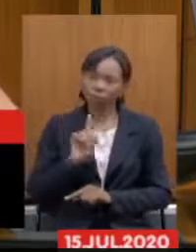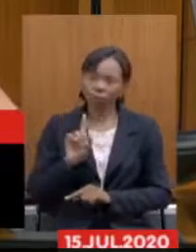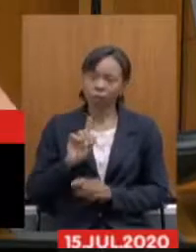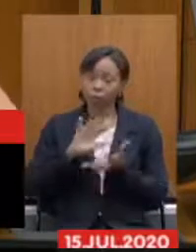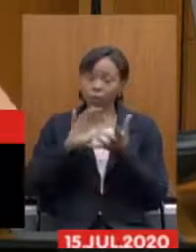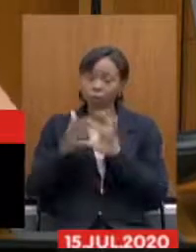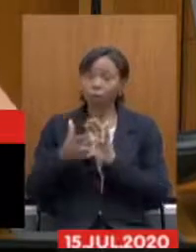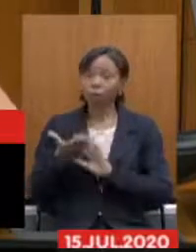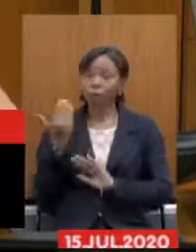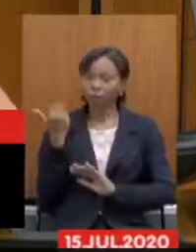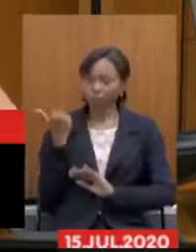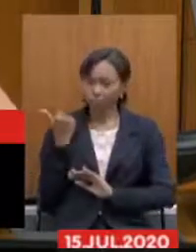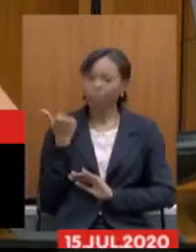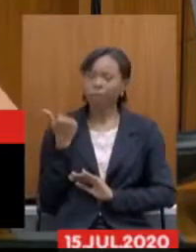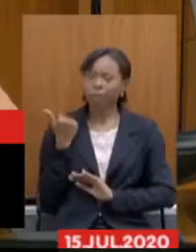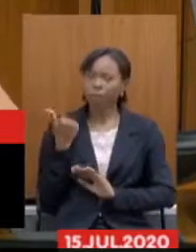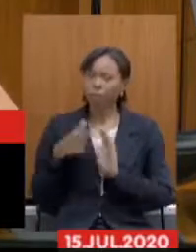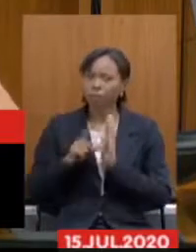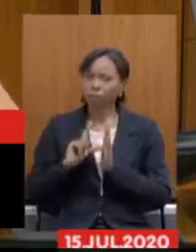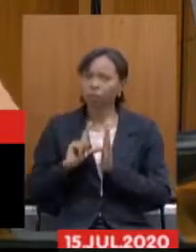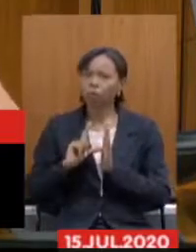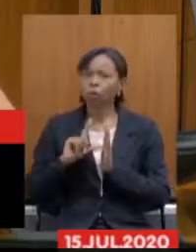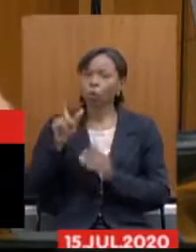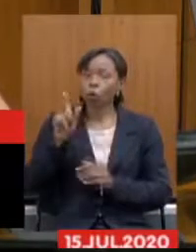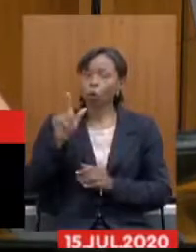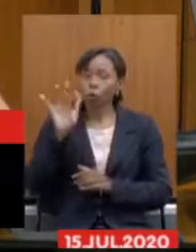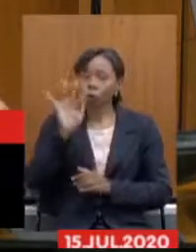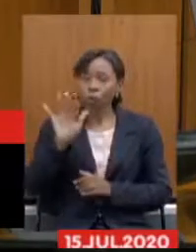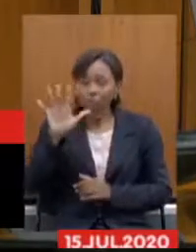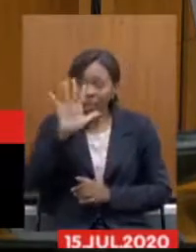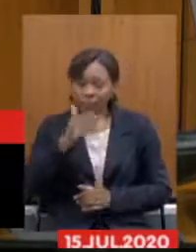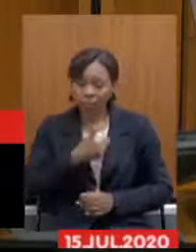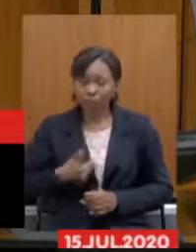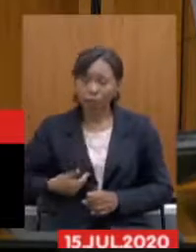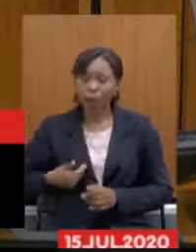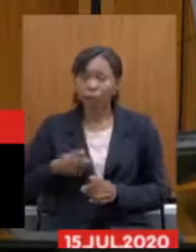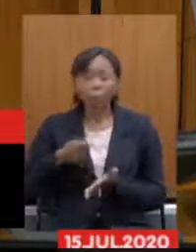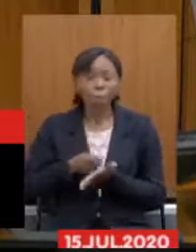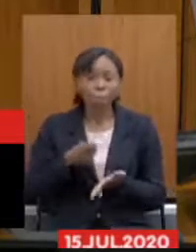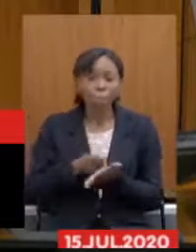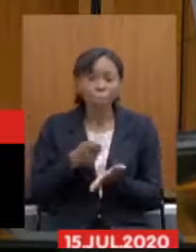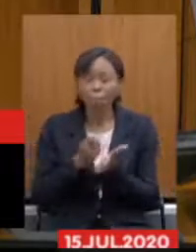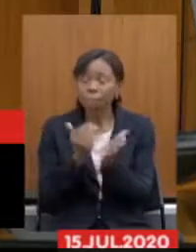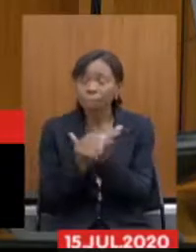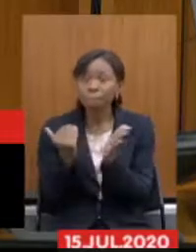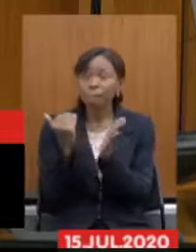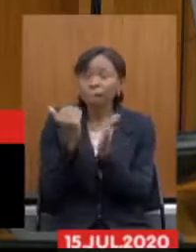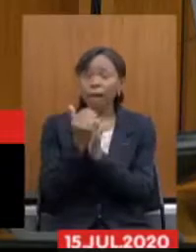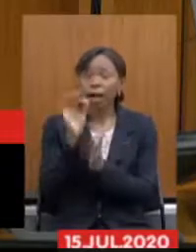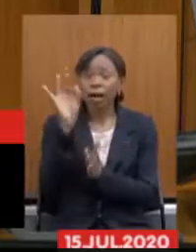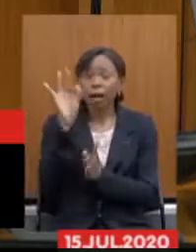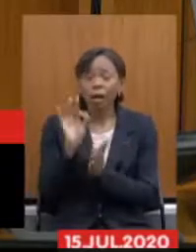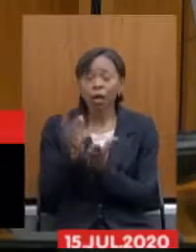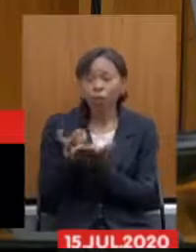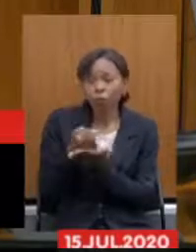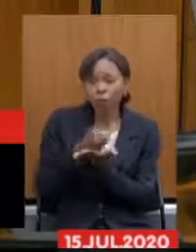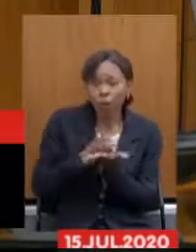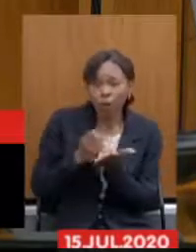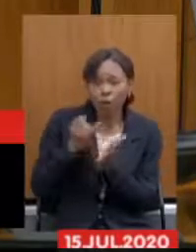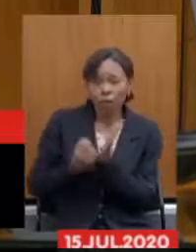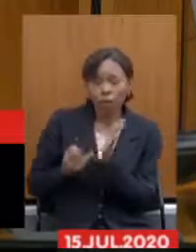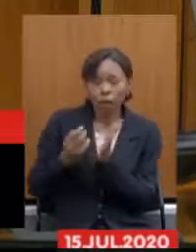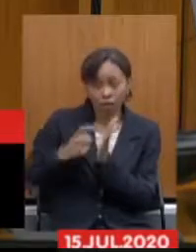exige ao máximo isso também é questionável a questão do aumento da alíquota ele não exige nada disso que o governo está trazendo aqui